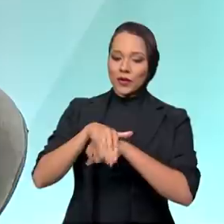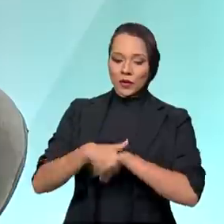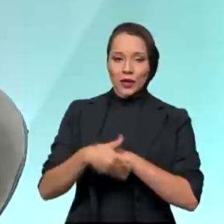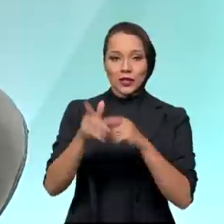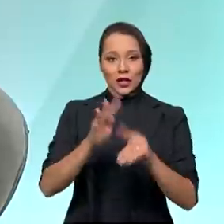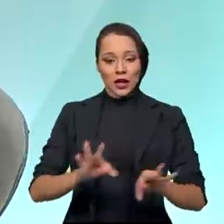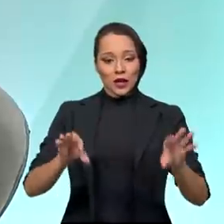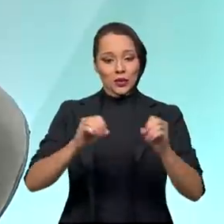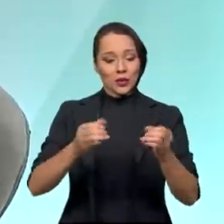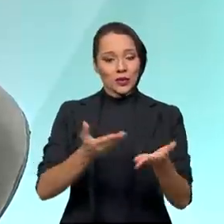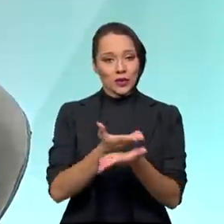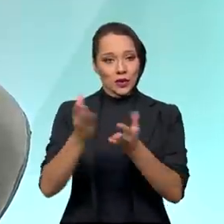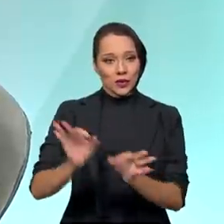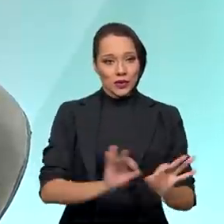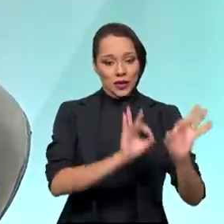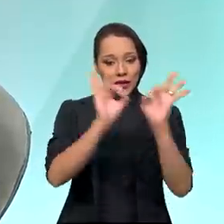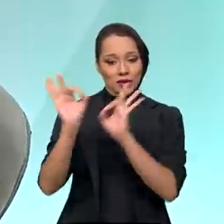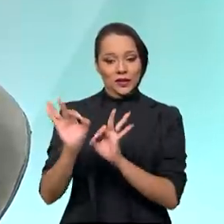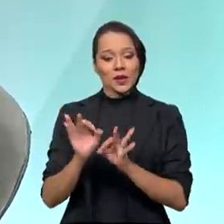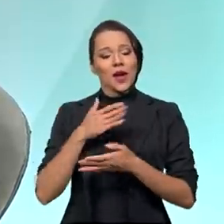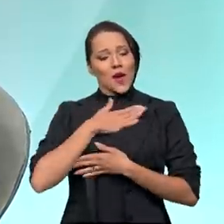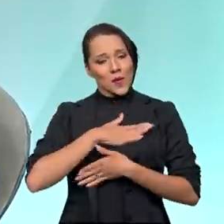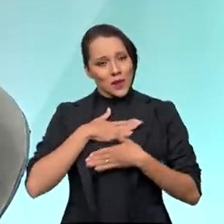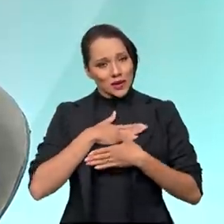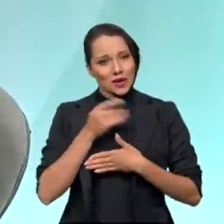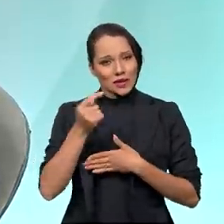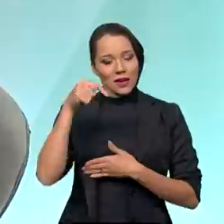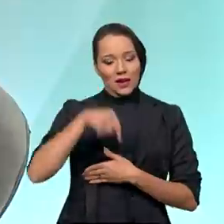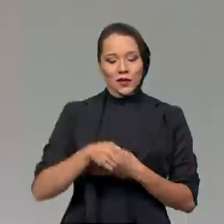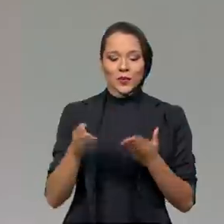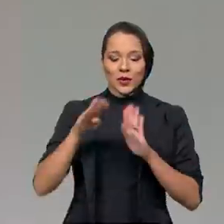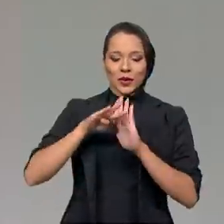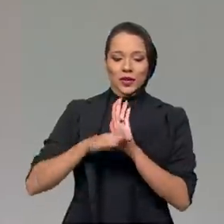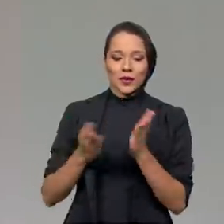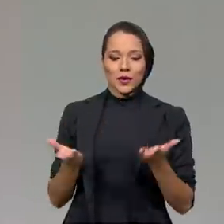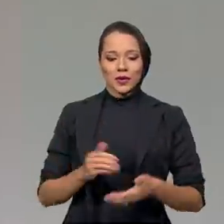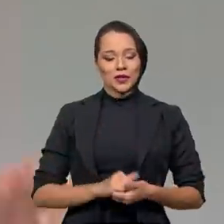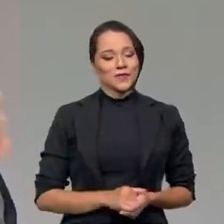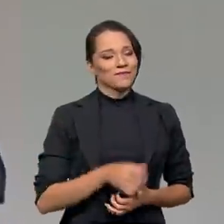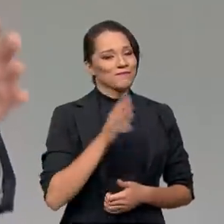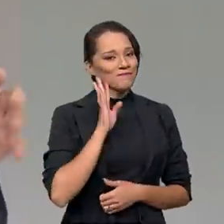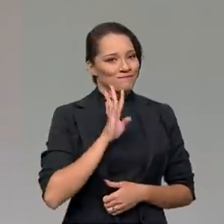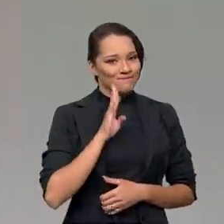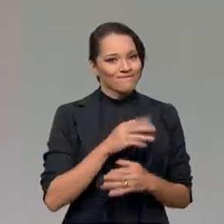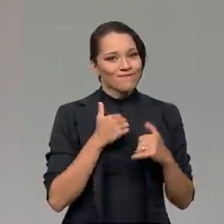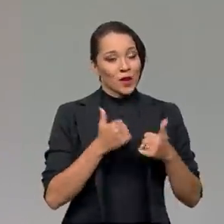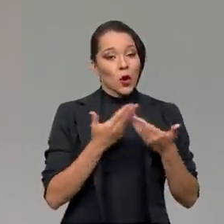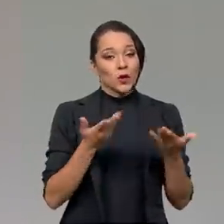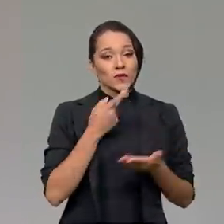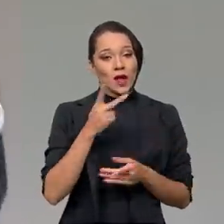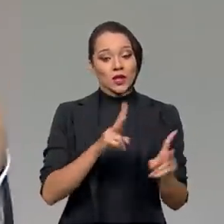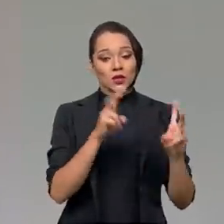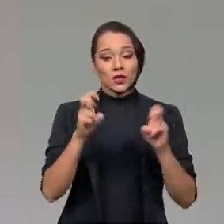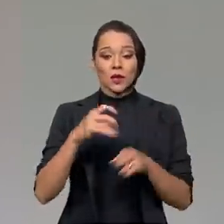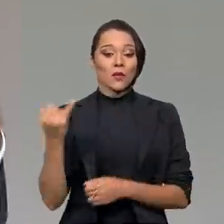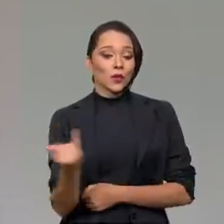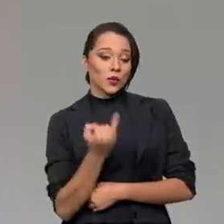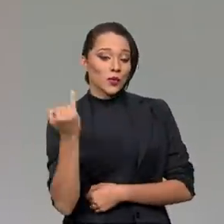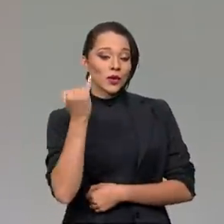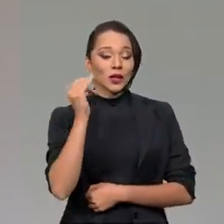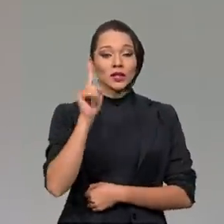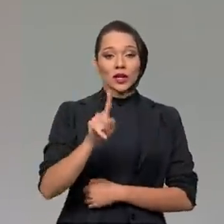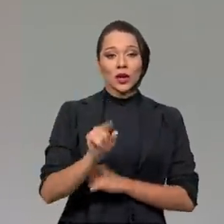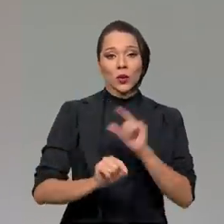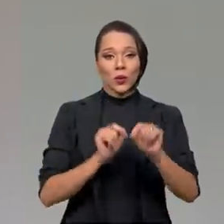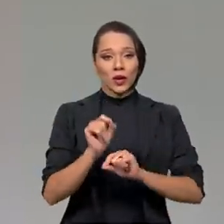a todos aqueles que nos assistem. Um prazer estar aqui no Brasil em pauta. Bacana, secretário. A gente vai falar de um tema muito importante que é